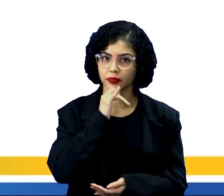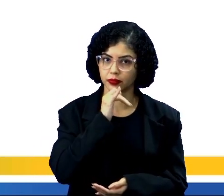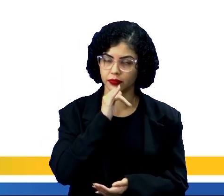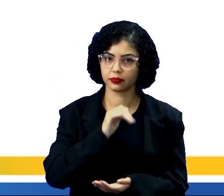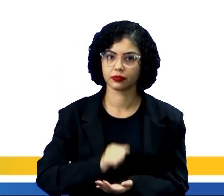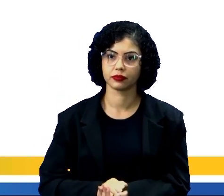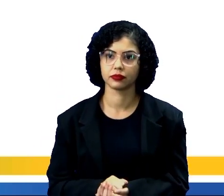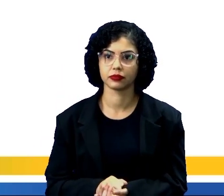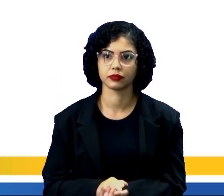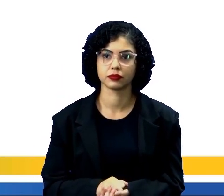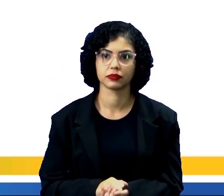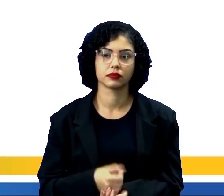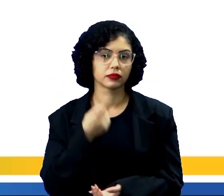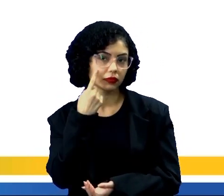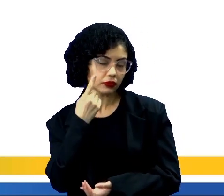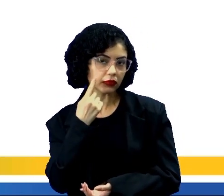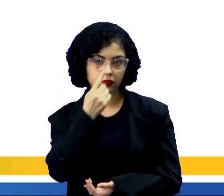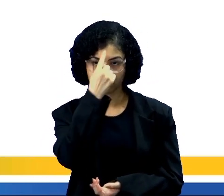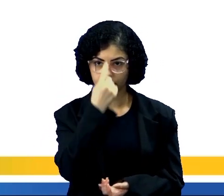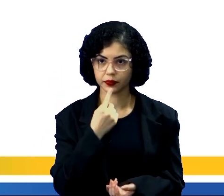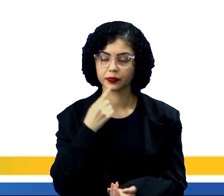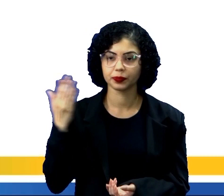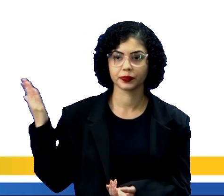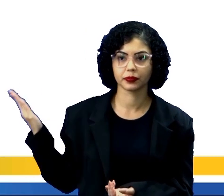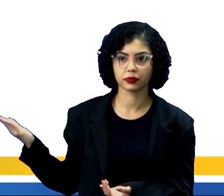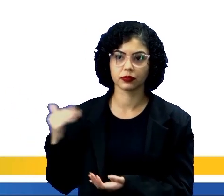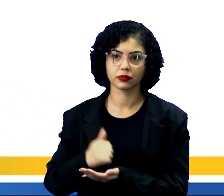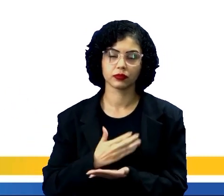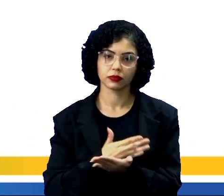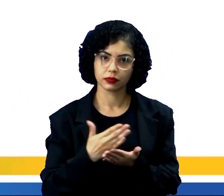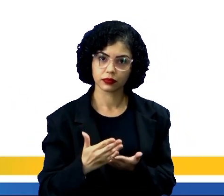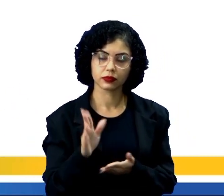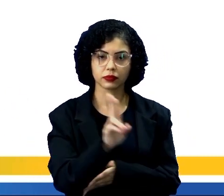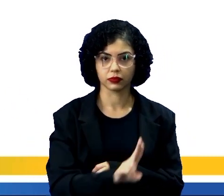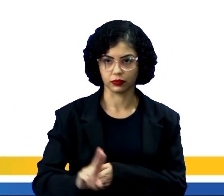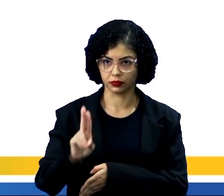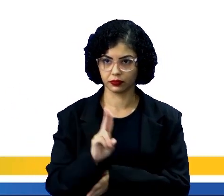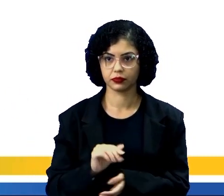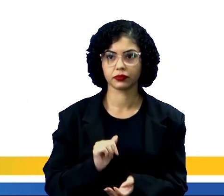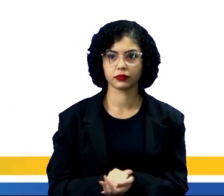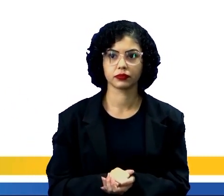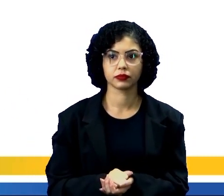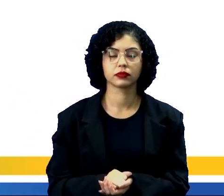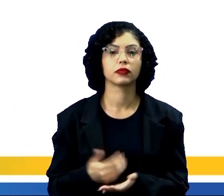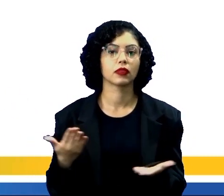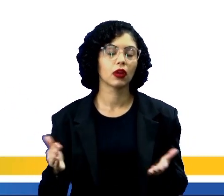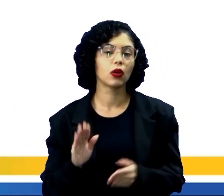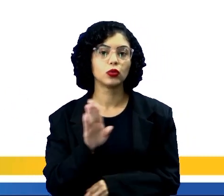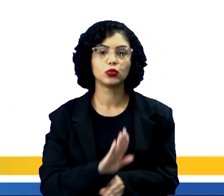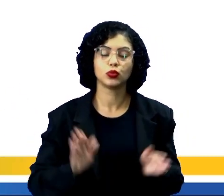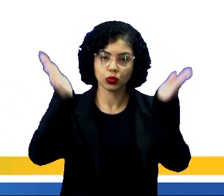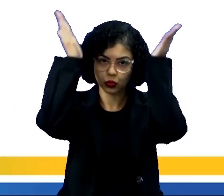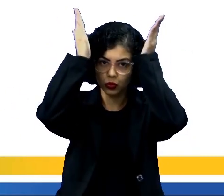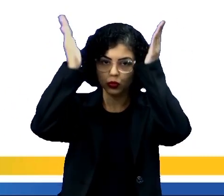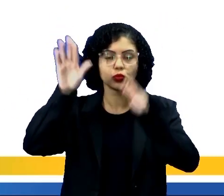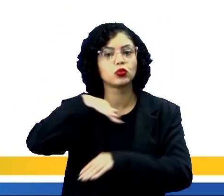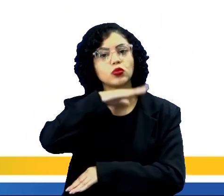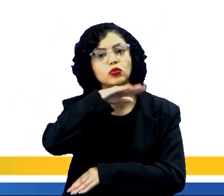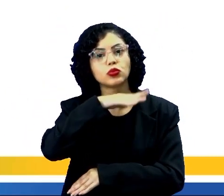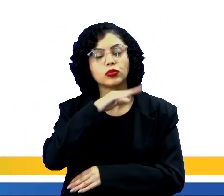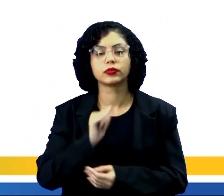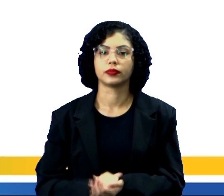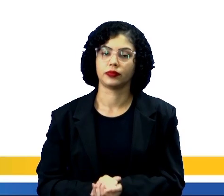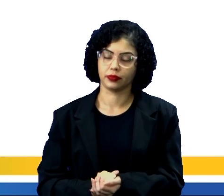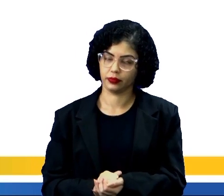exemplo, então, olha a imagem, né? Eles começaram a usar os cavalos, burros, né? Para transportar